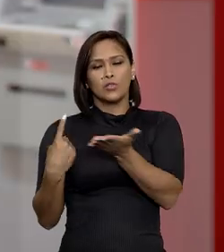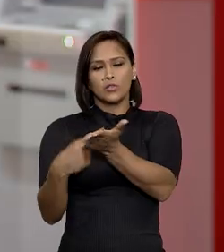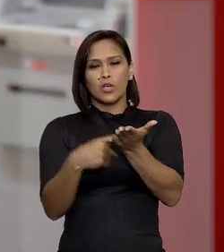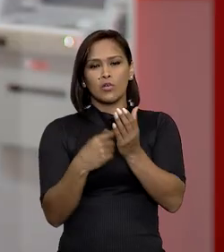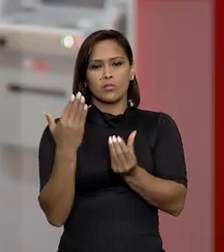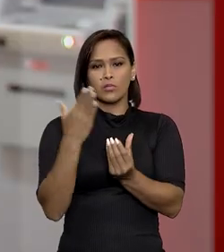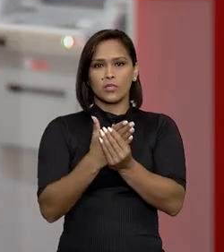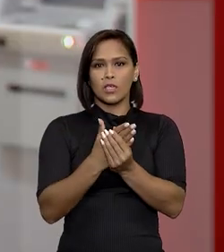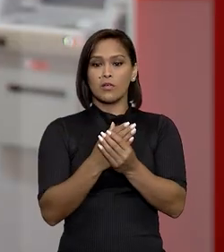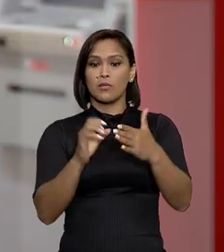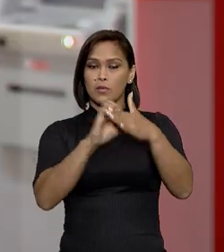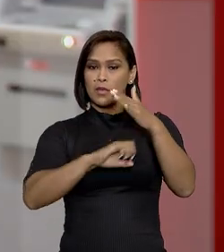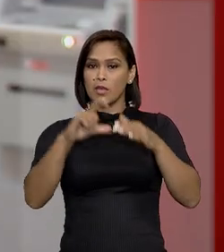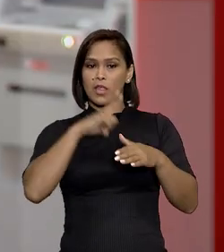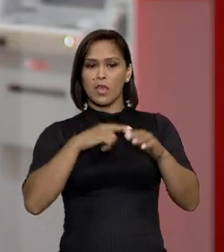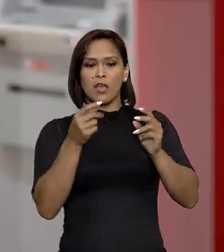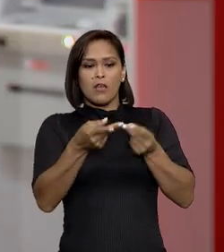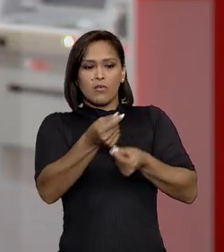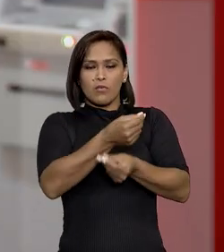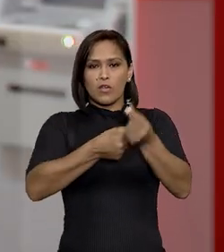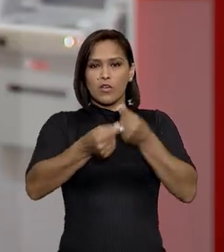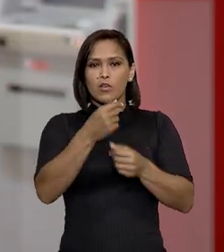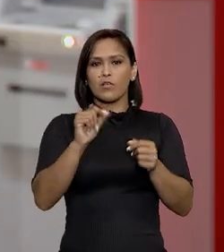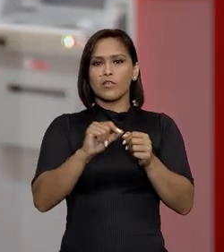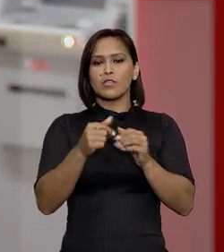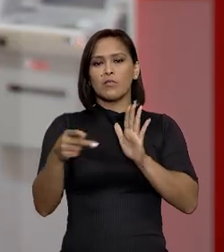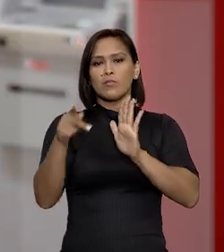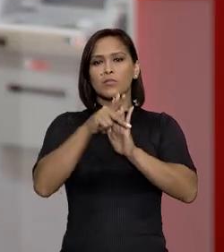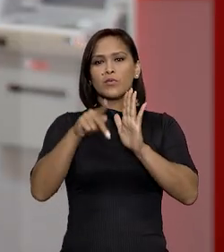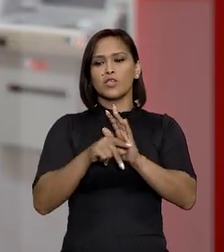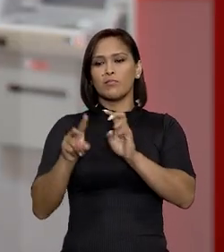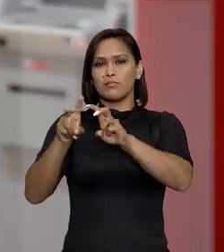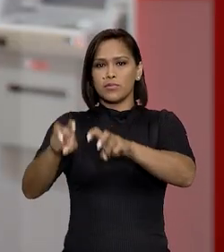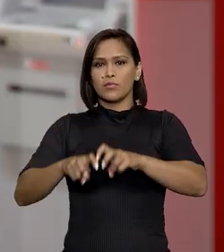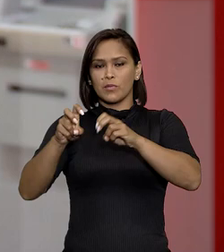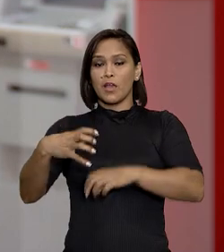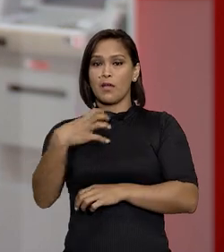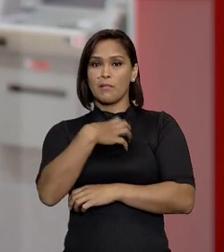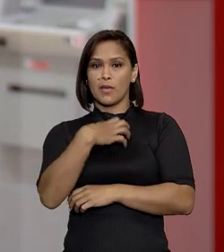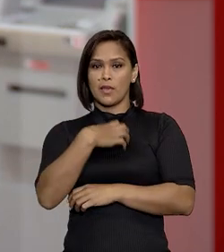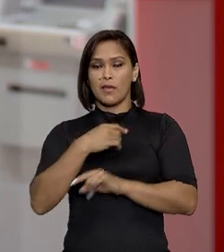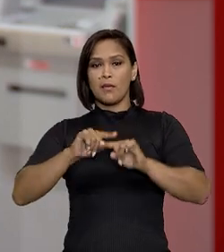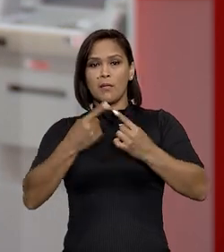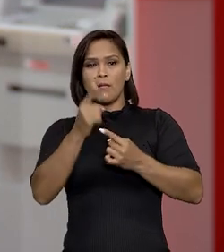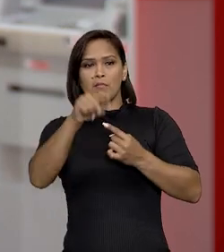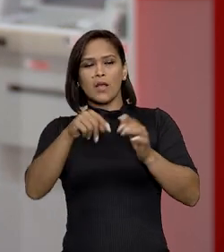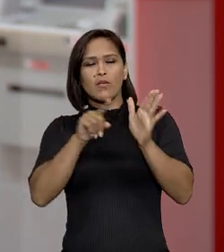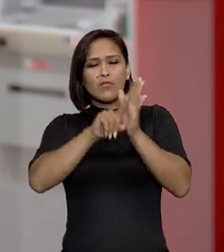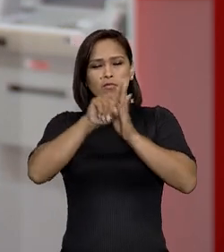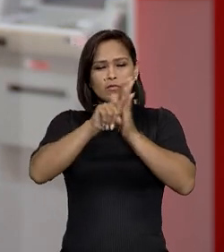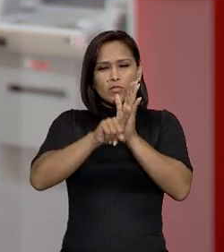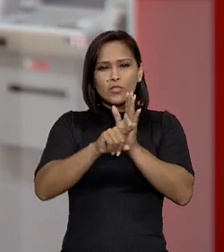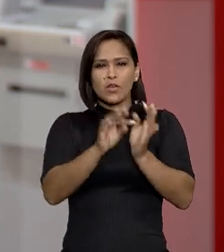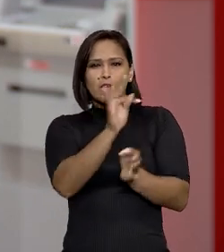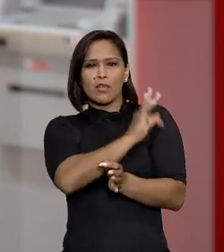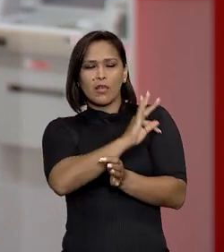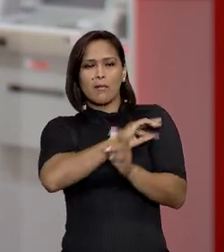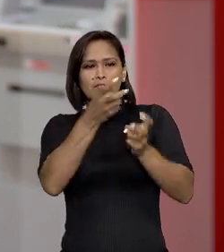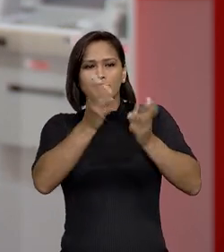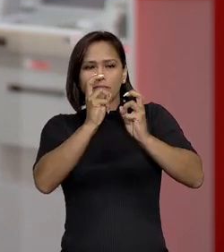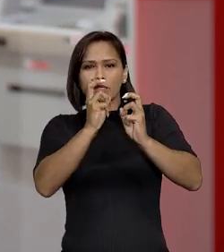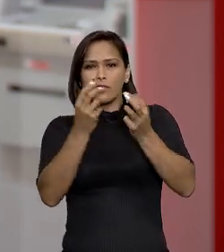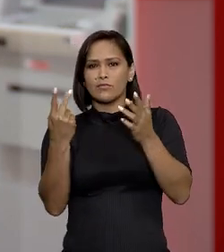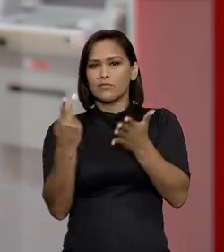De acordo com o processo, uma empresa obteve recursos do fundo para realizar um projeto agropecuário na Bahia, mas uma vistoria técnica